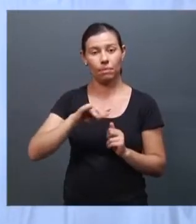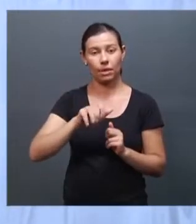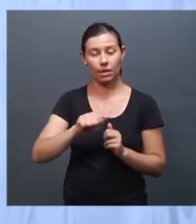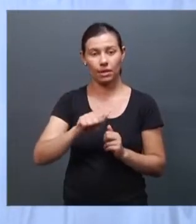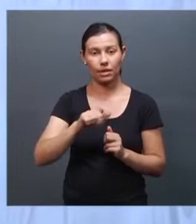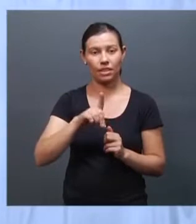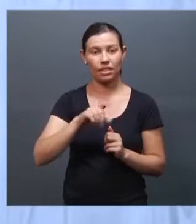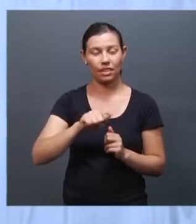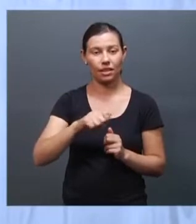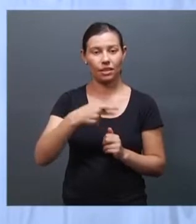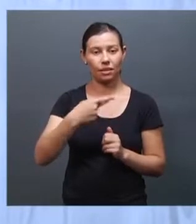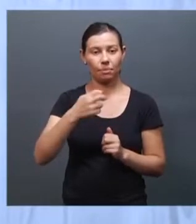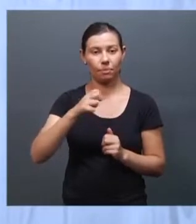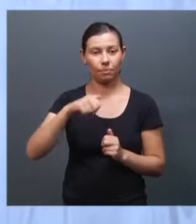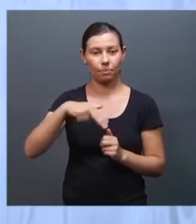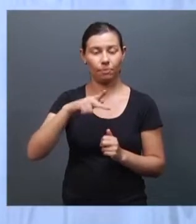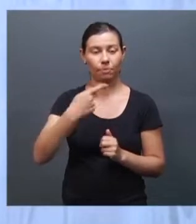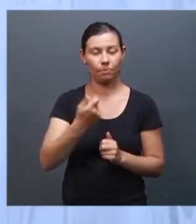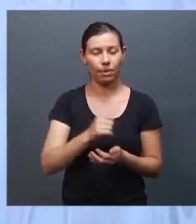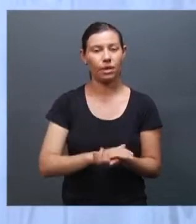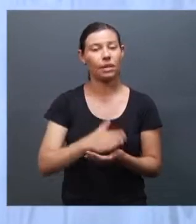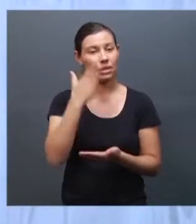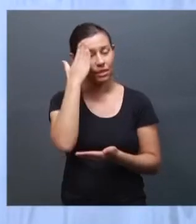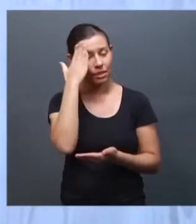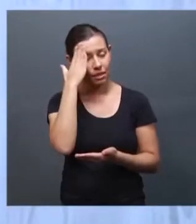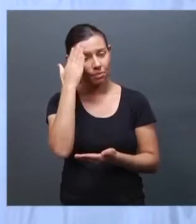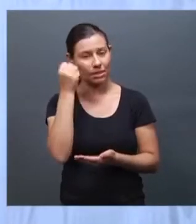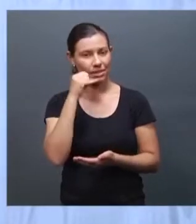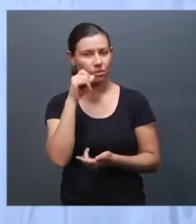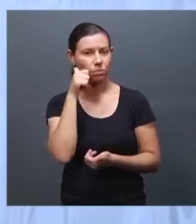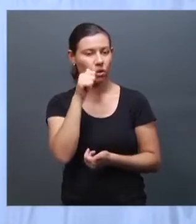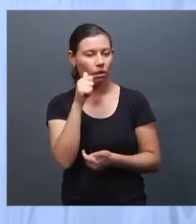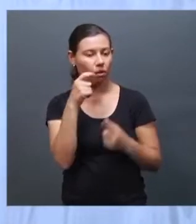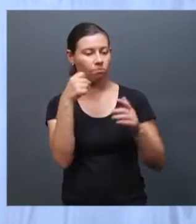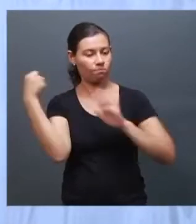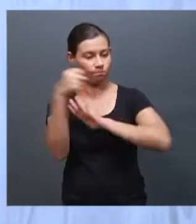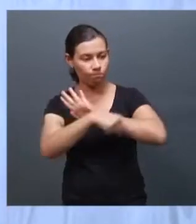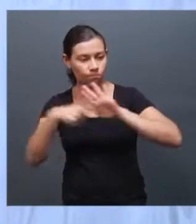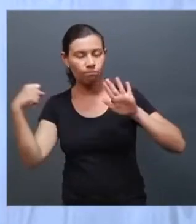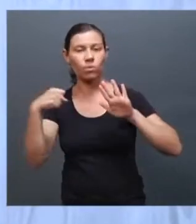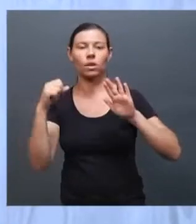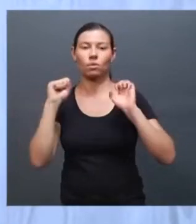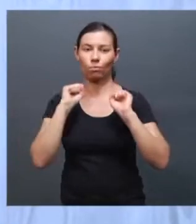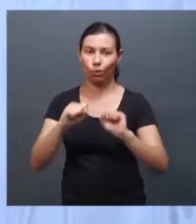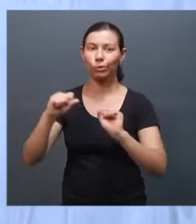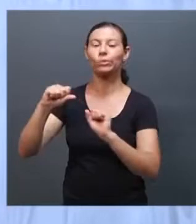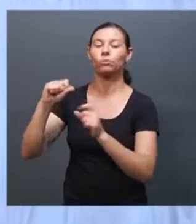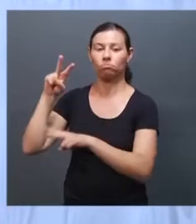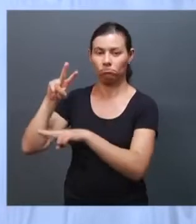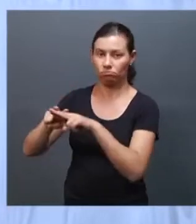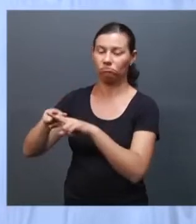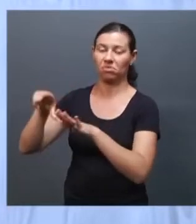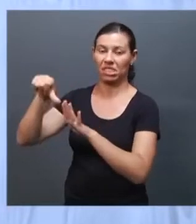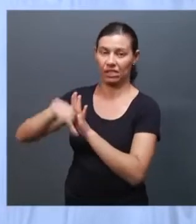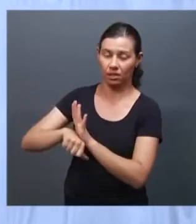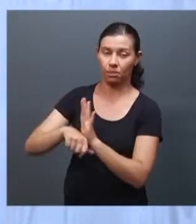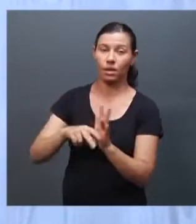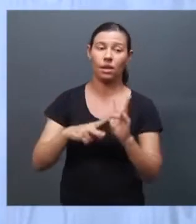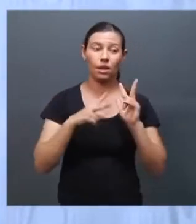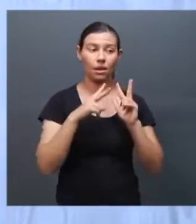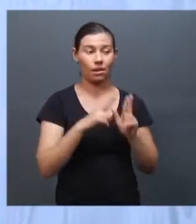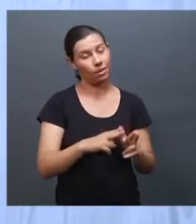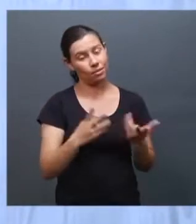que não pode ser cometido. Então, ela tem esse condão também. Não é um condão que todo mundo